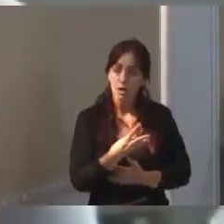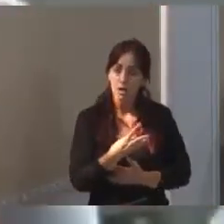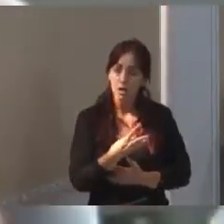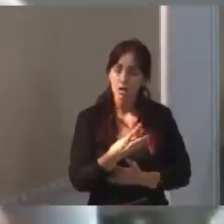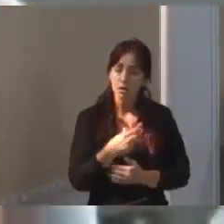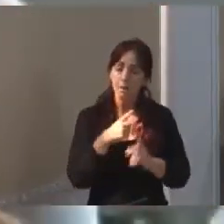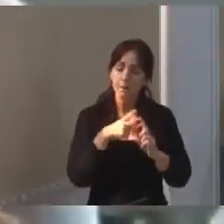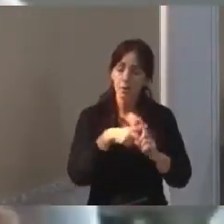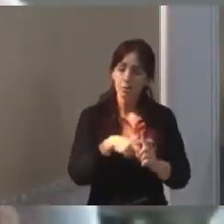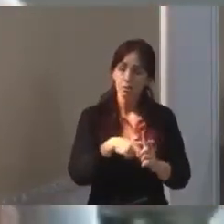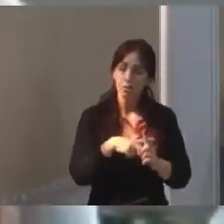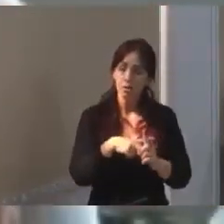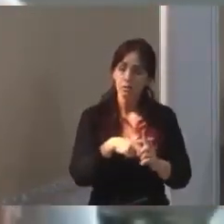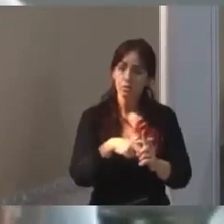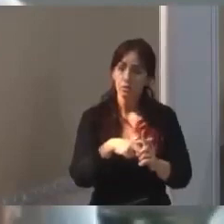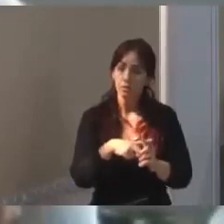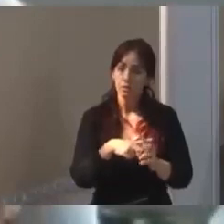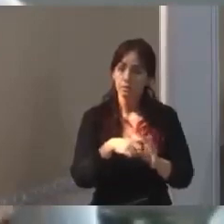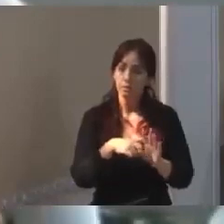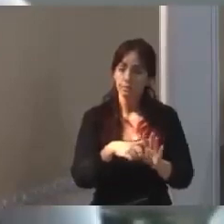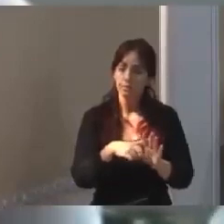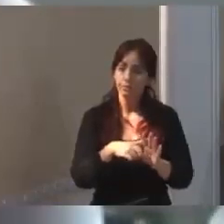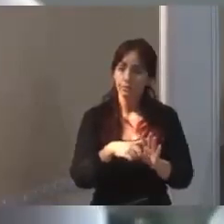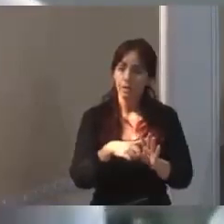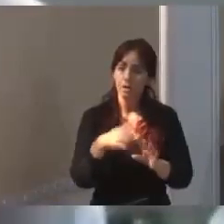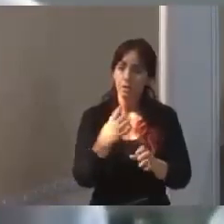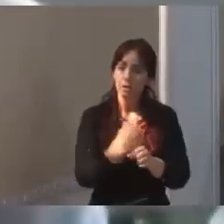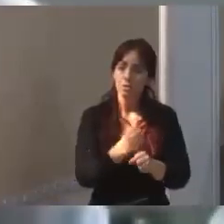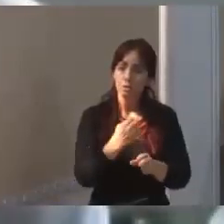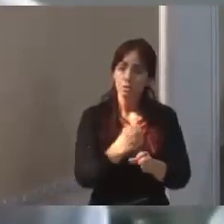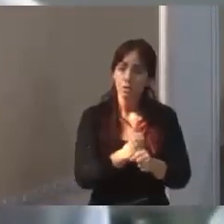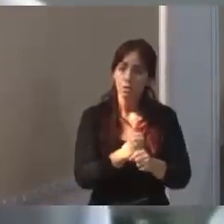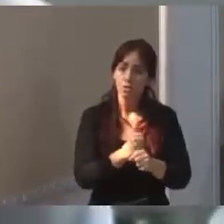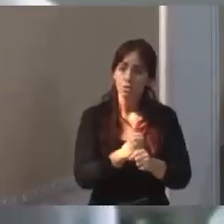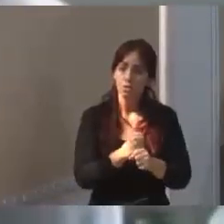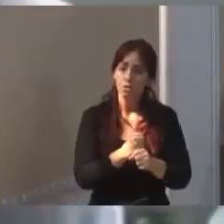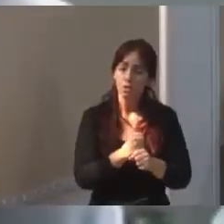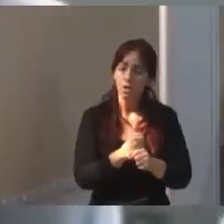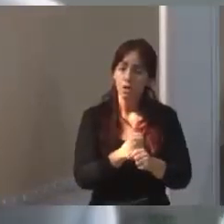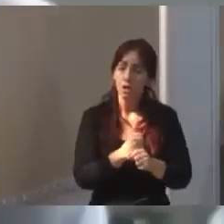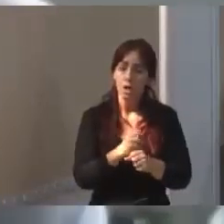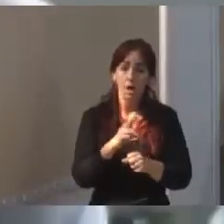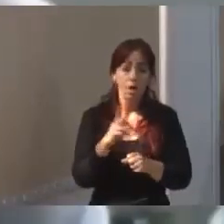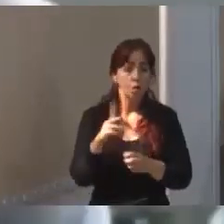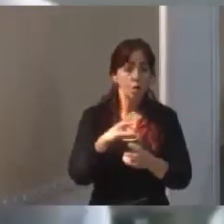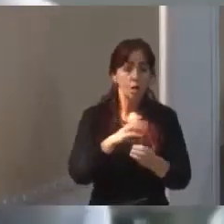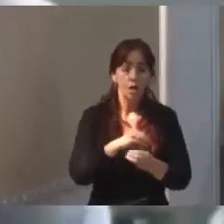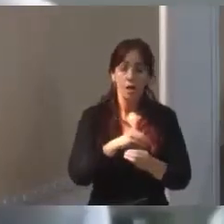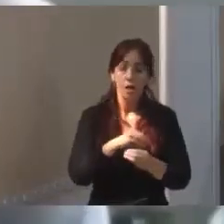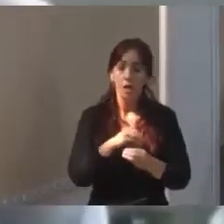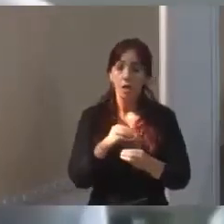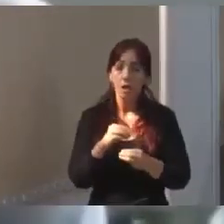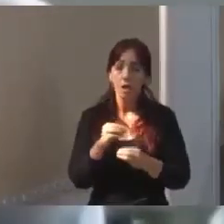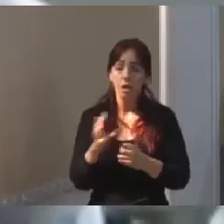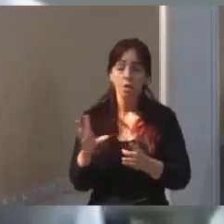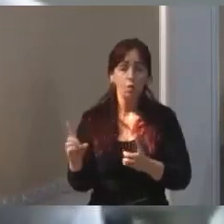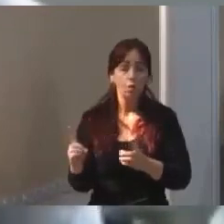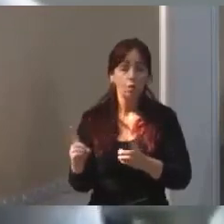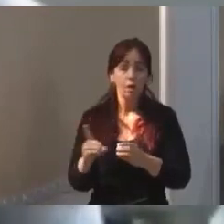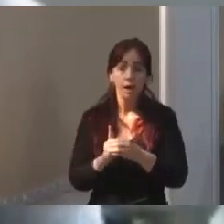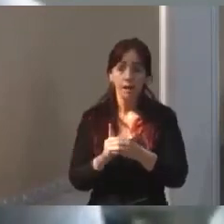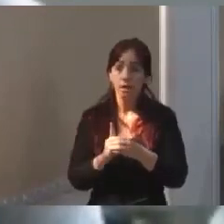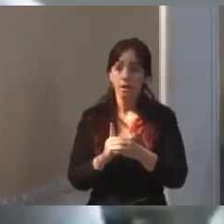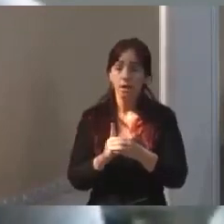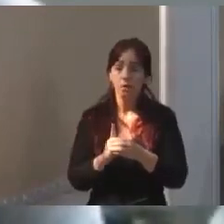positivo, eu tenho uma sobra de recurso de 2023, eu não coloco isso no orçamento de 2024. Porque essa receita já